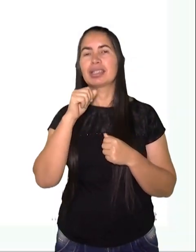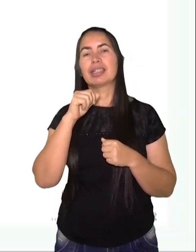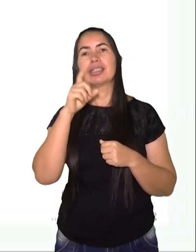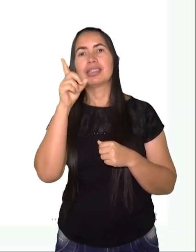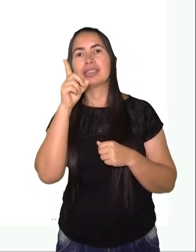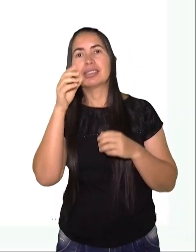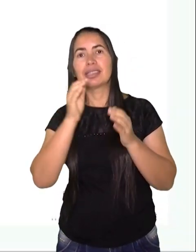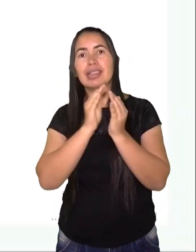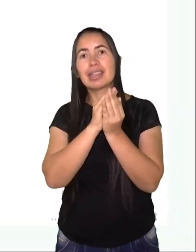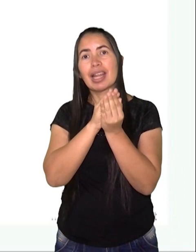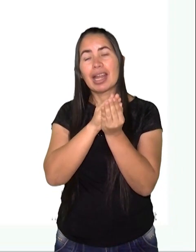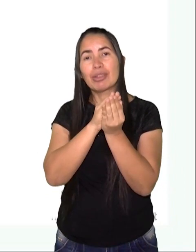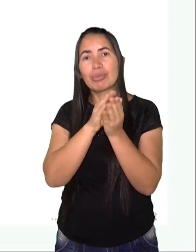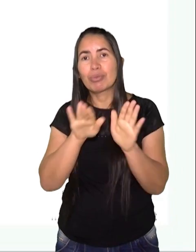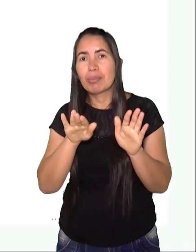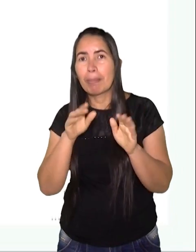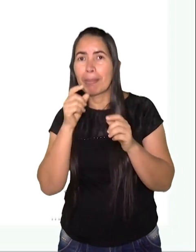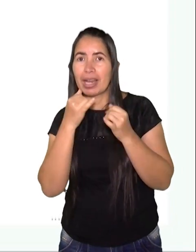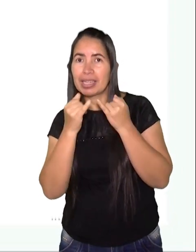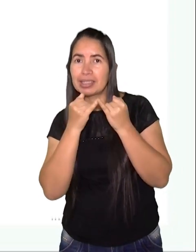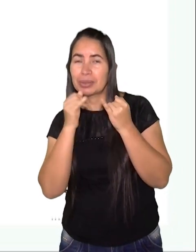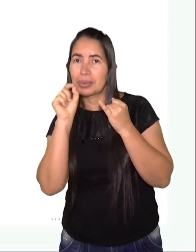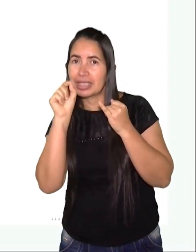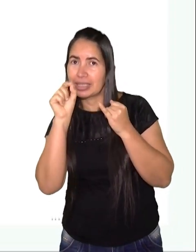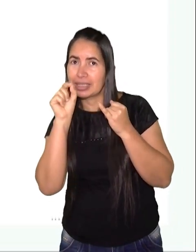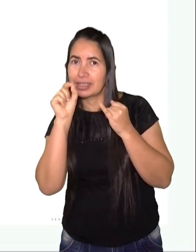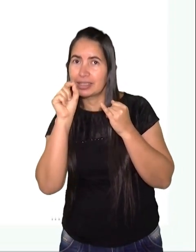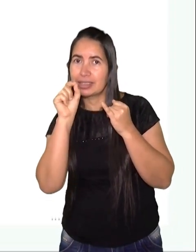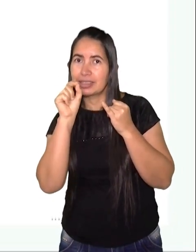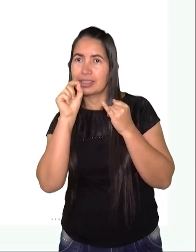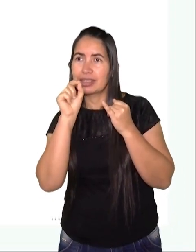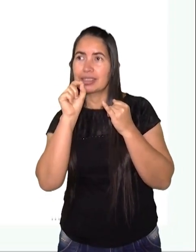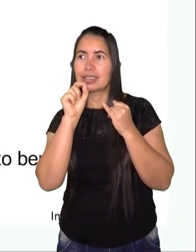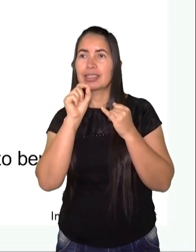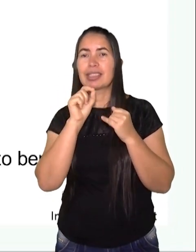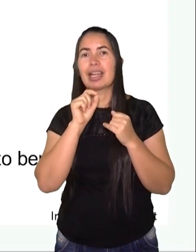E esses dados se parecem com o quê? Ó,